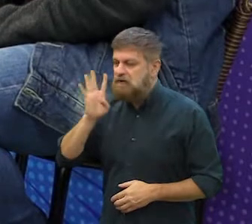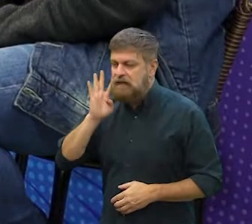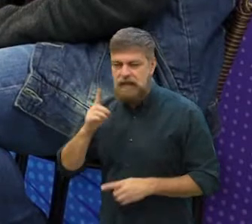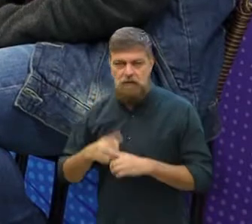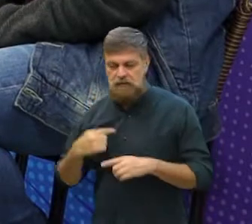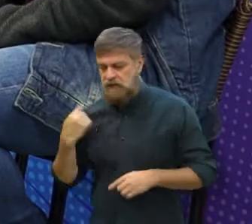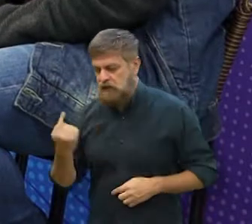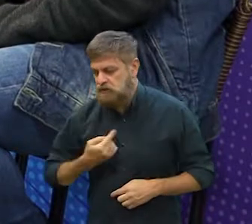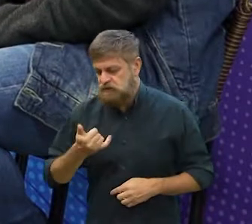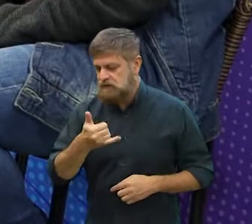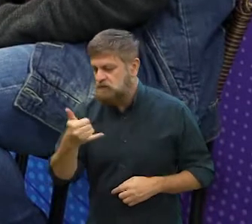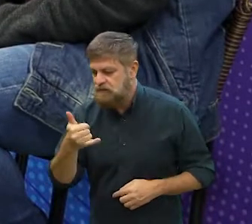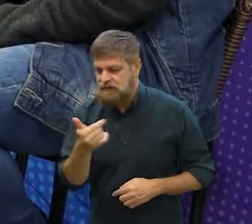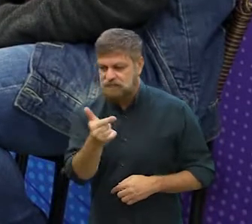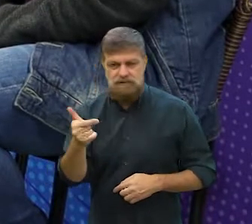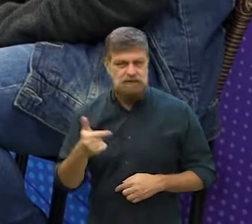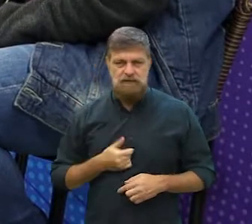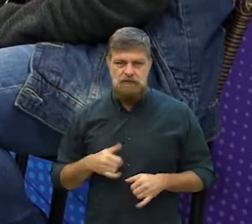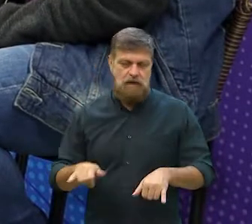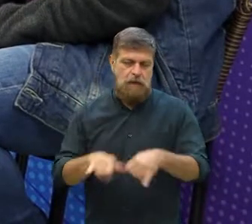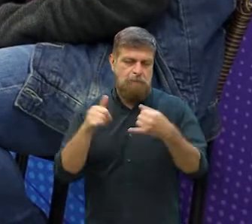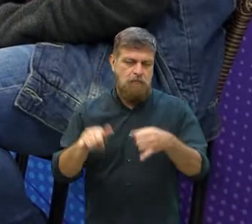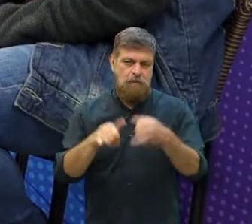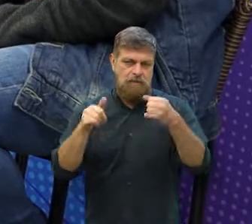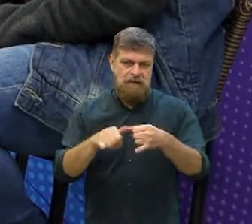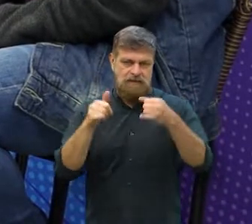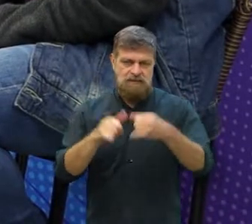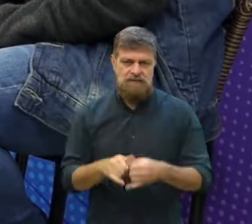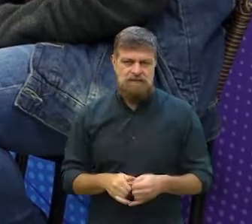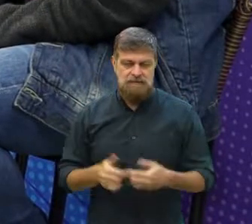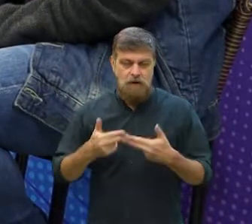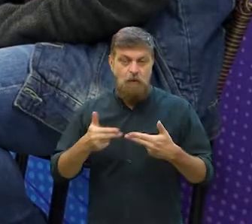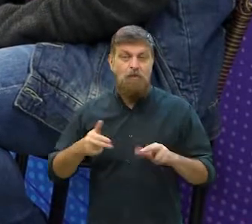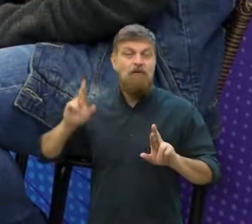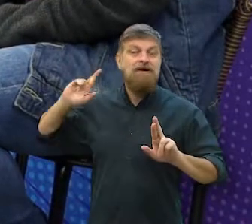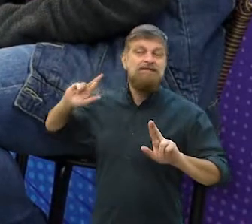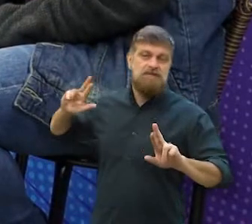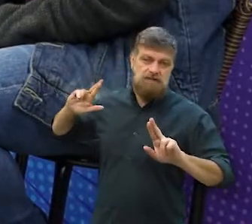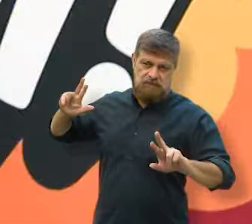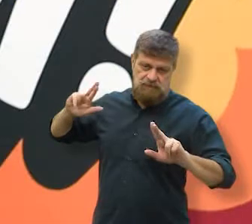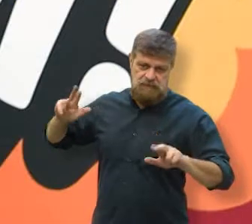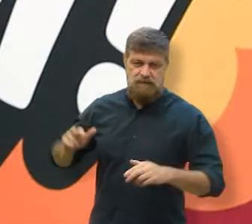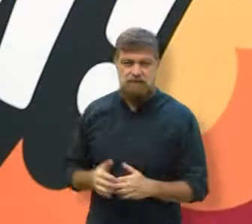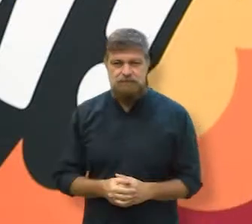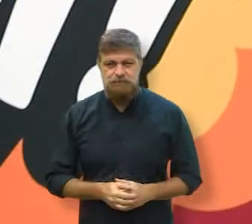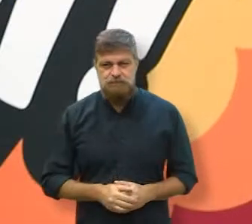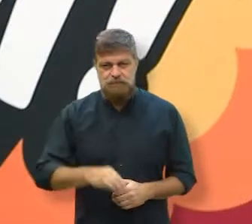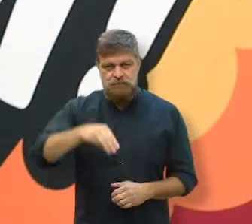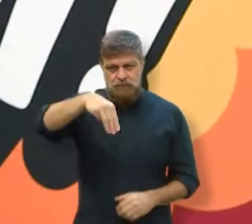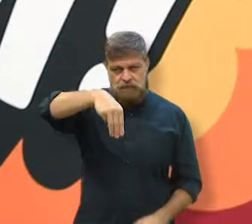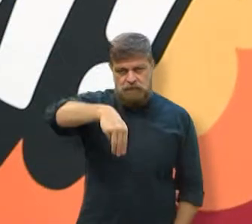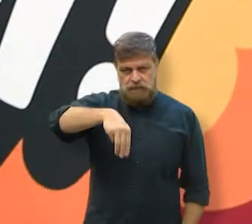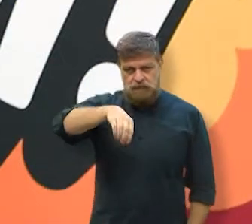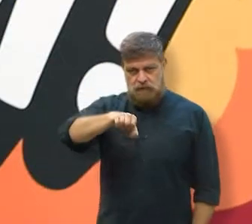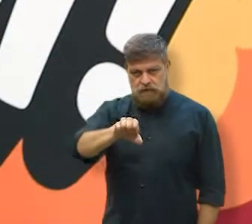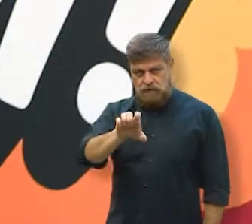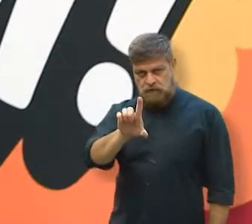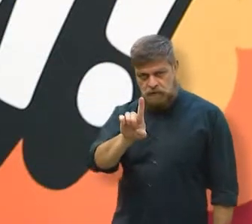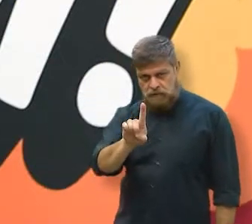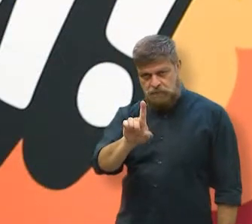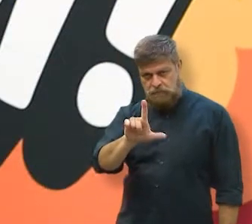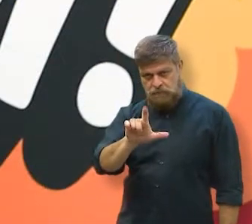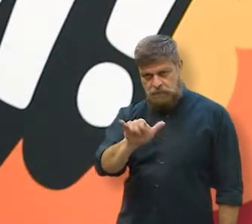muito legal porque a gente não tinha celular. Acho que isso é uma bobagem, assim, acho que são só coisas diferentes, entendeu? E Medley é uma história